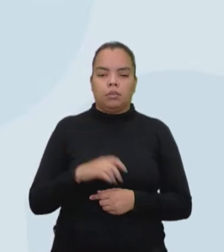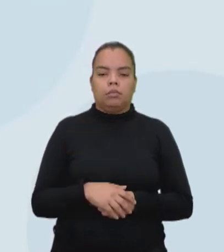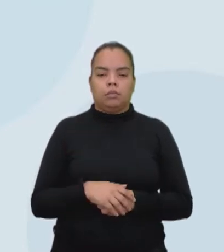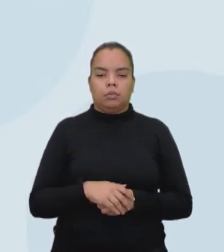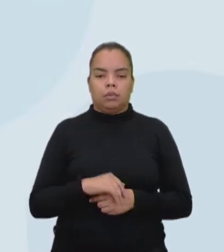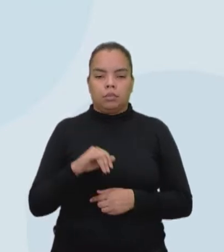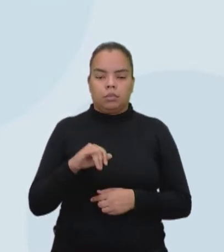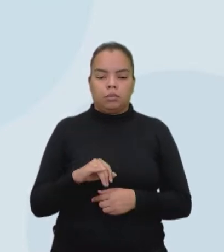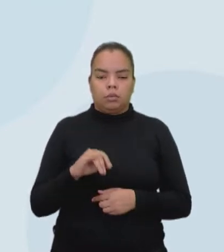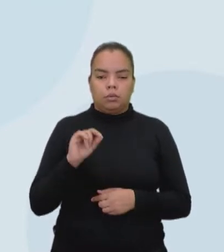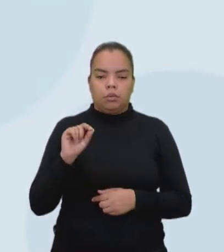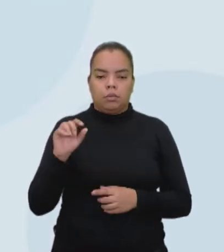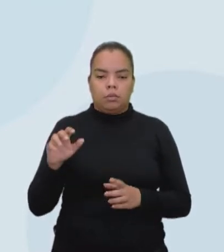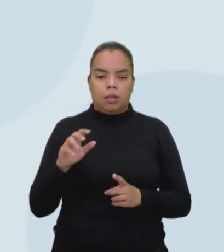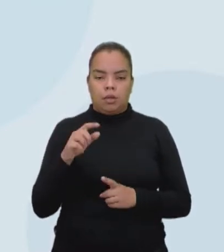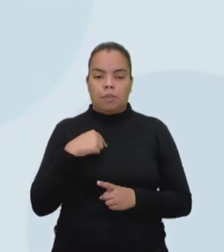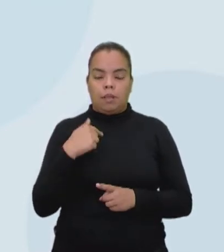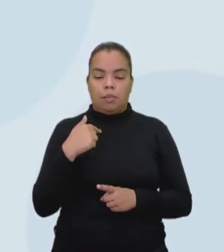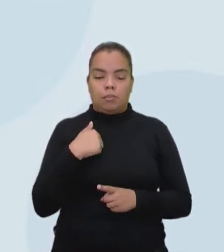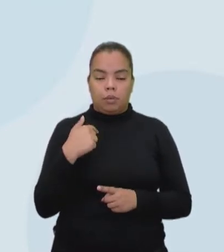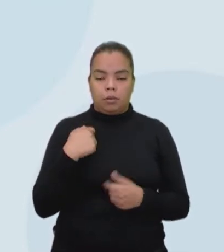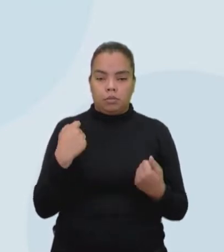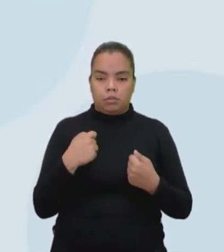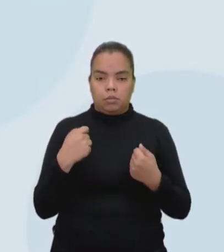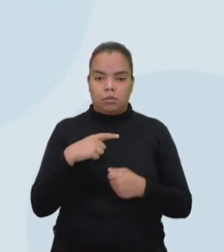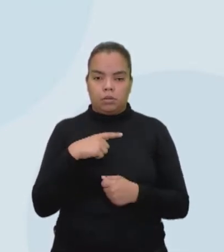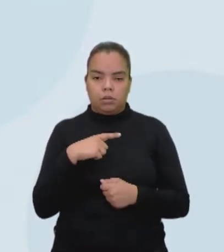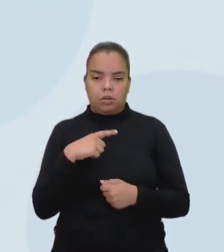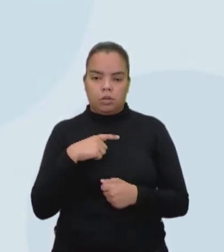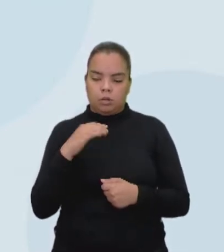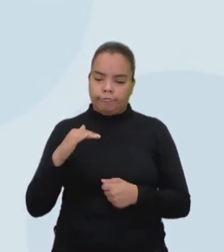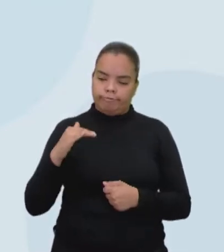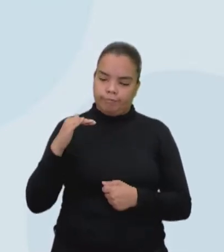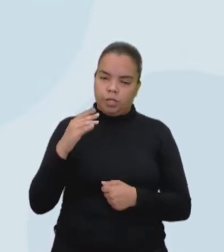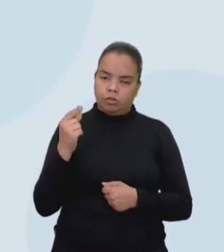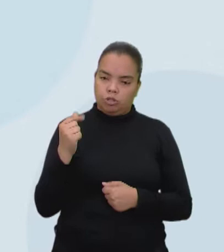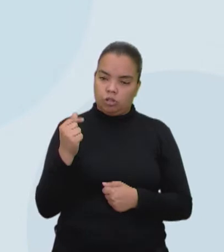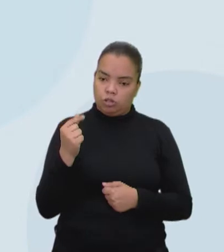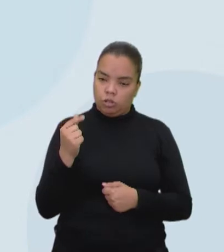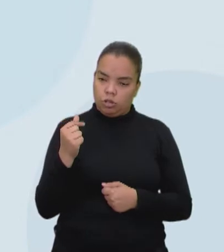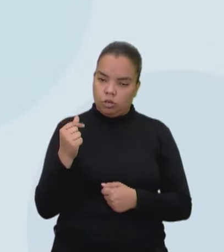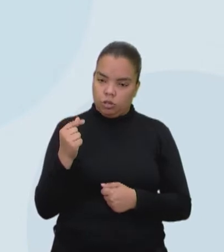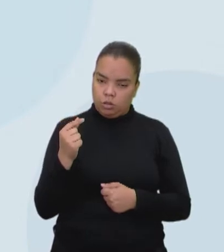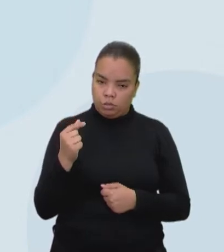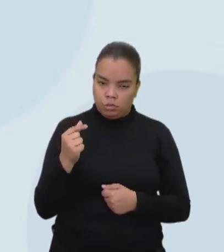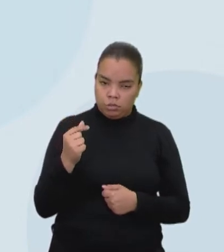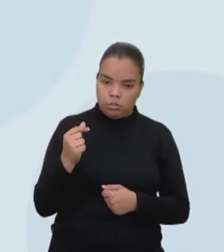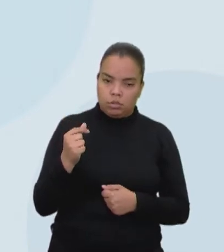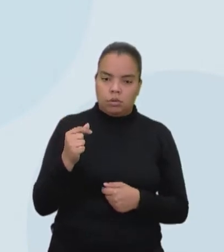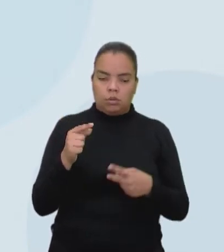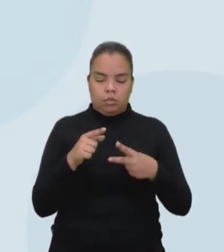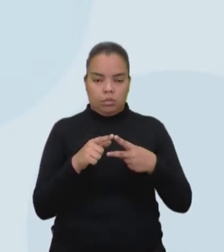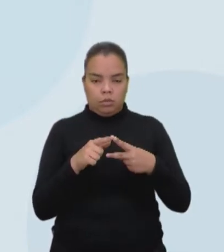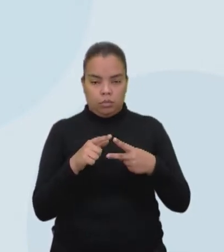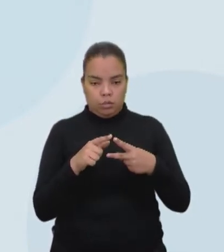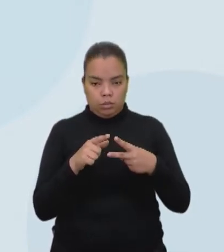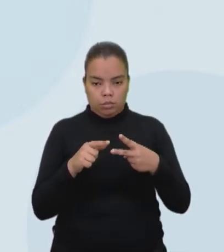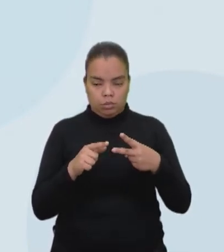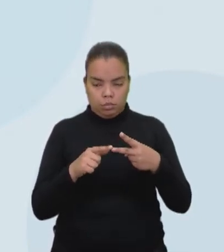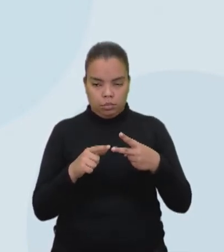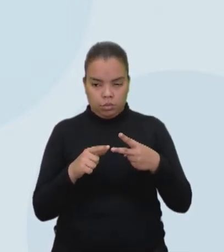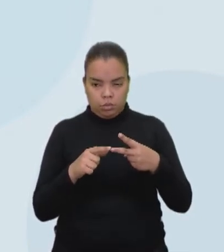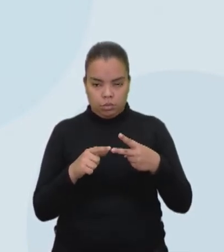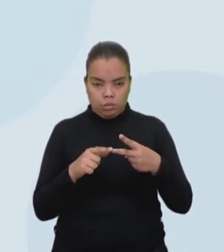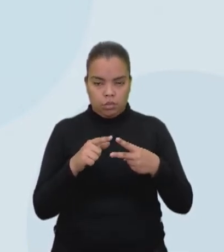tenho que ter uma receita que cubra o meu capital variável e eu tenho que ter uma receita